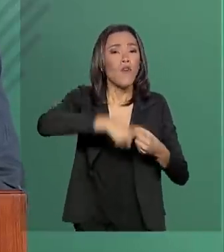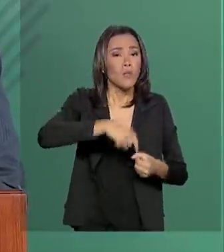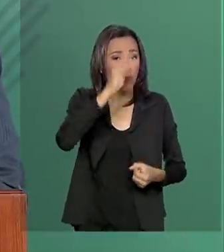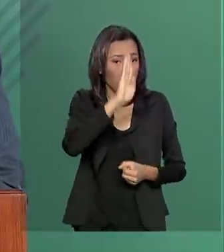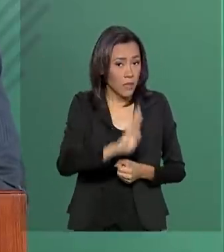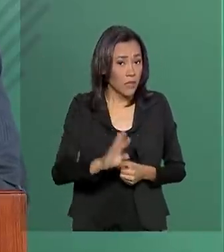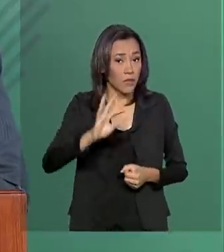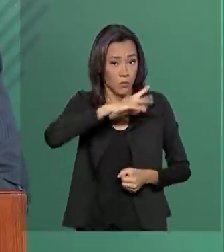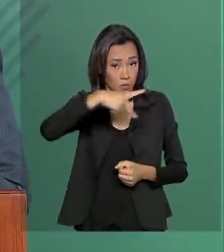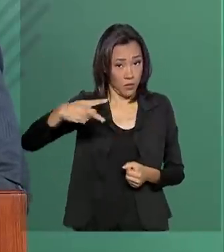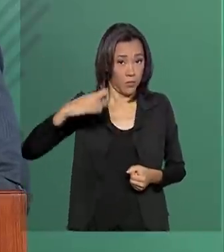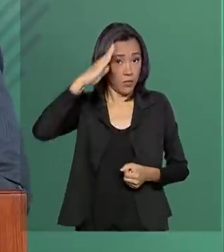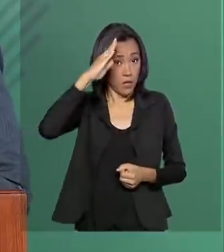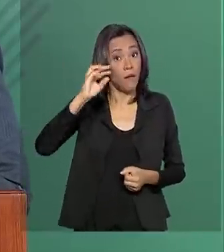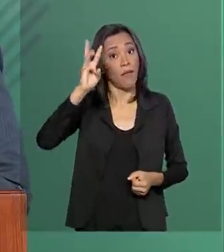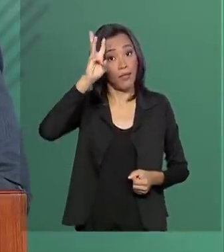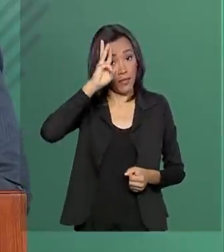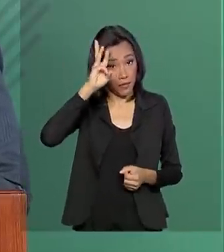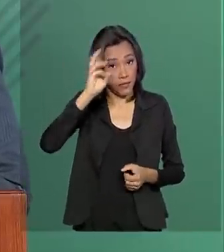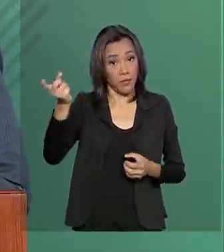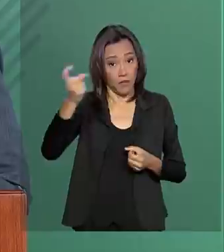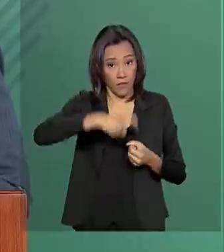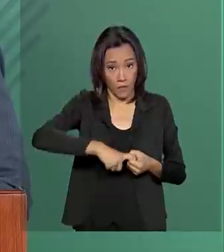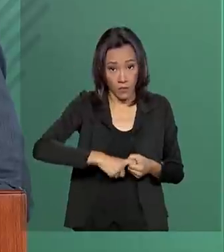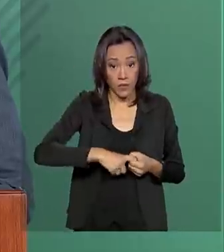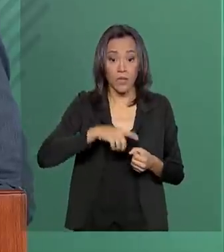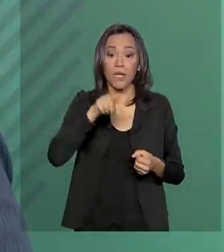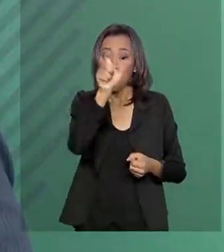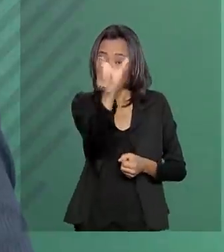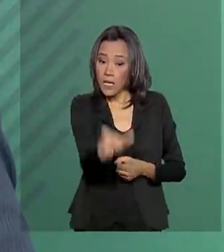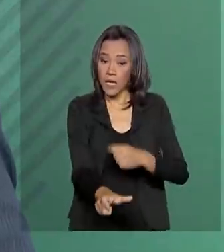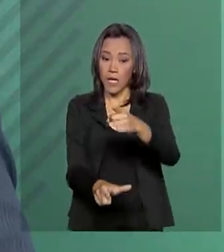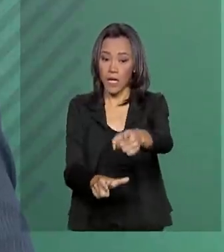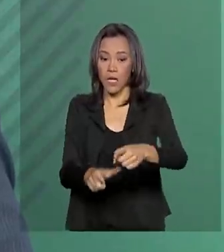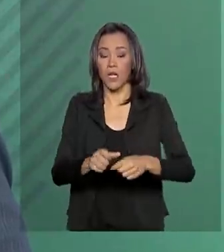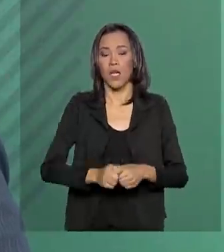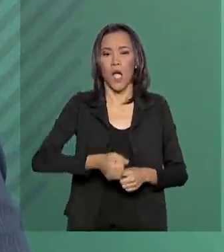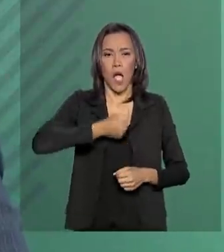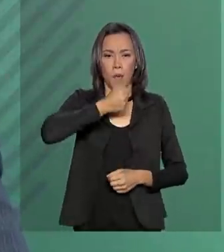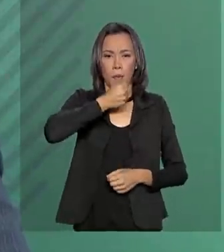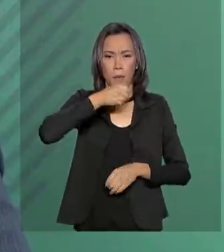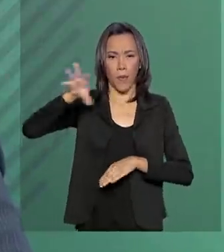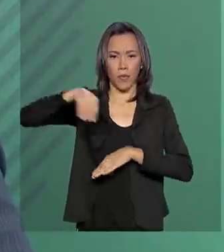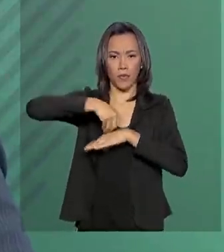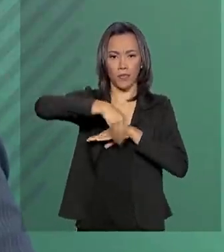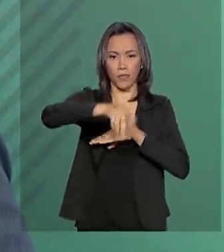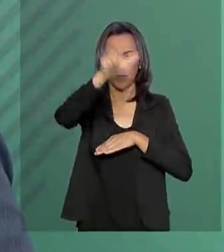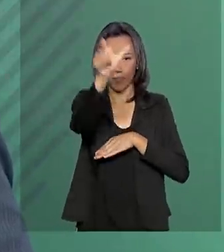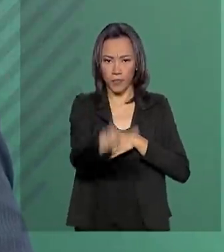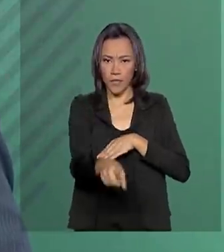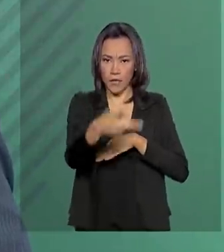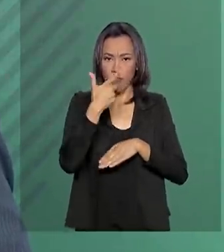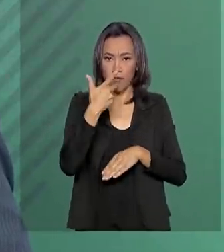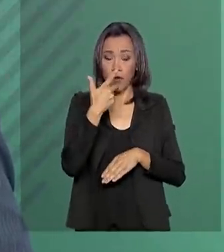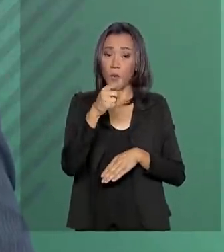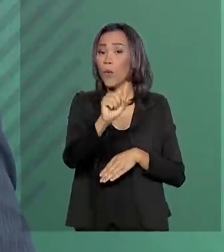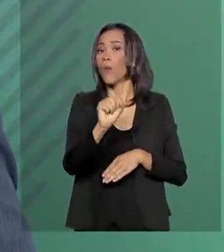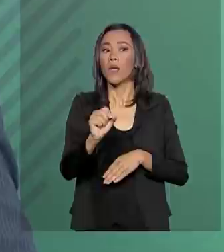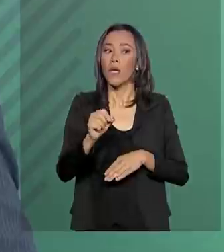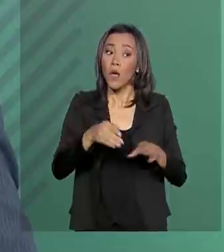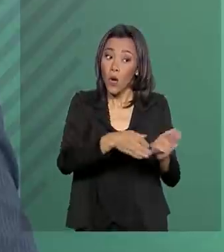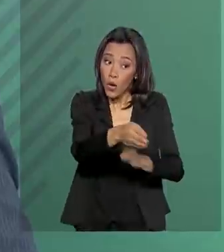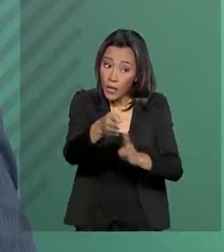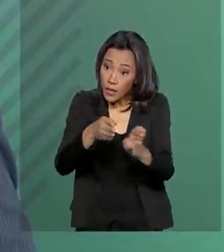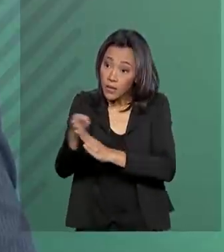é terça-feira e o porta-voz Otávio Rego Barros ressaltou os cuidados com a comitiva presidencial em relação